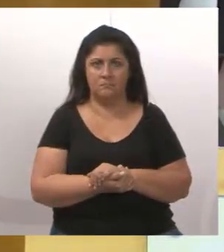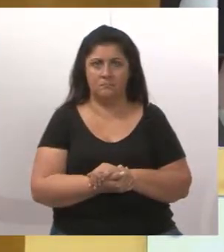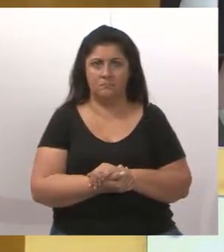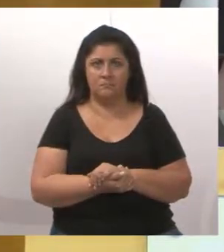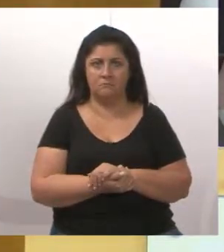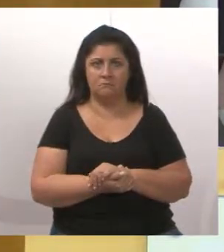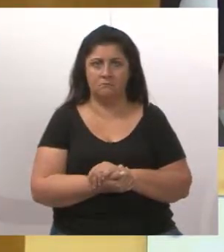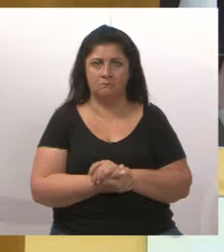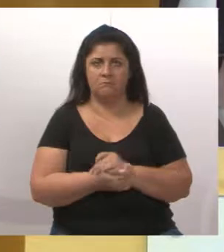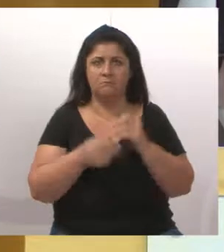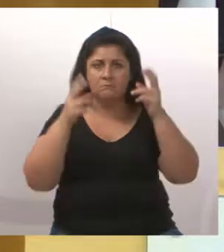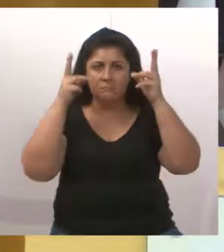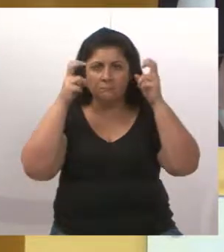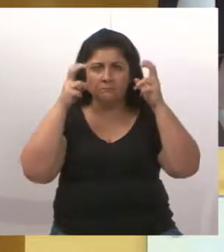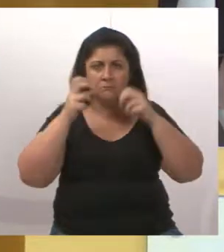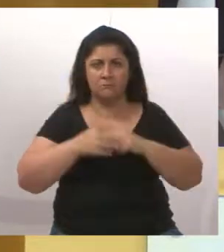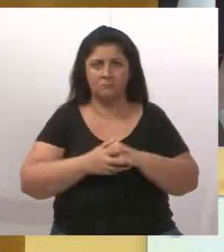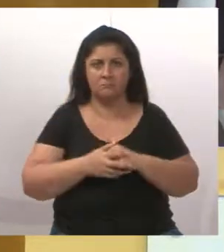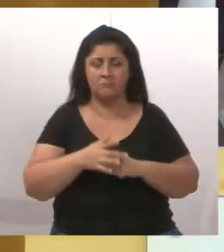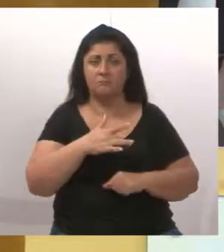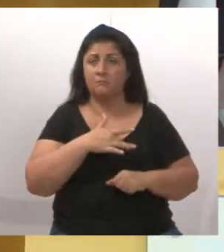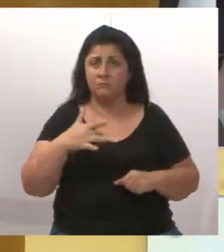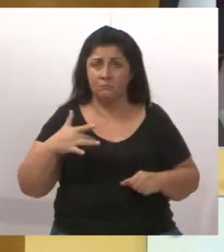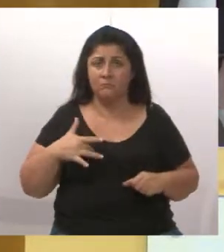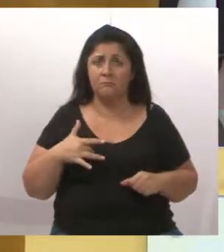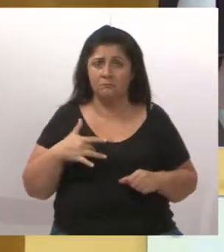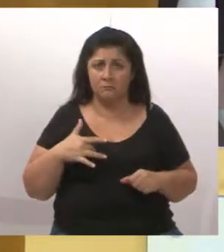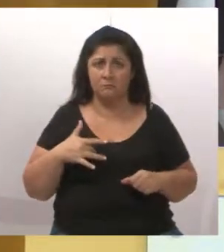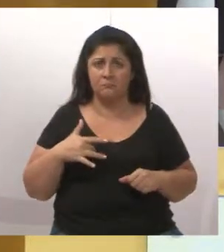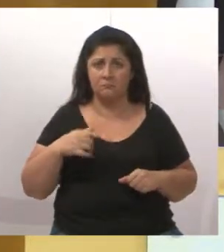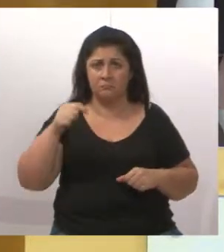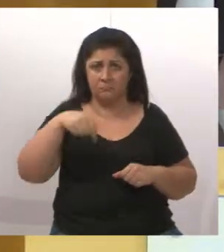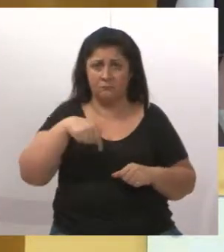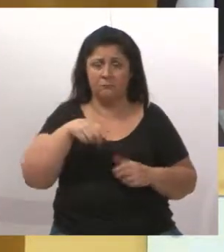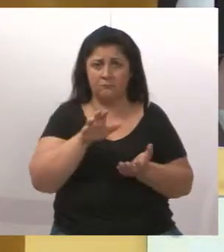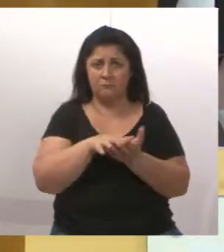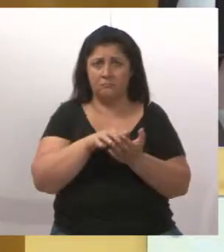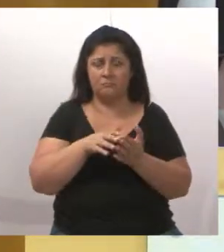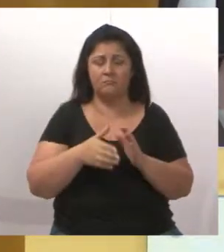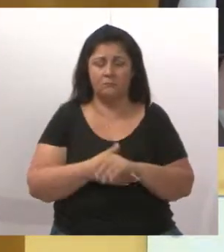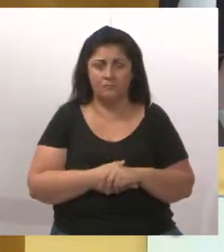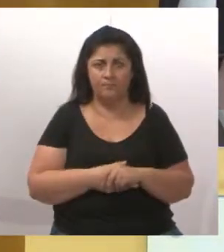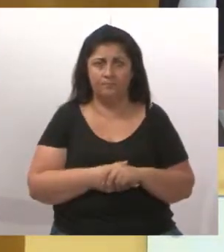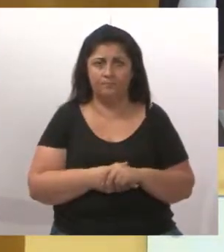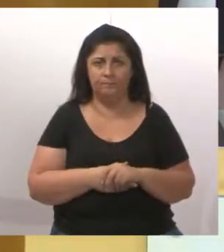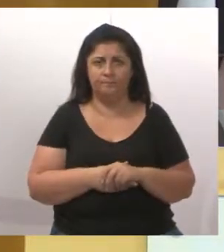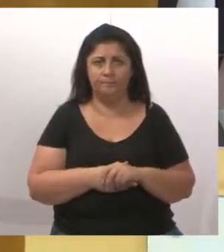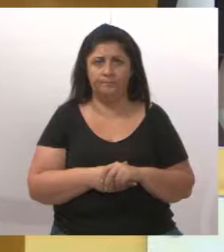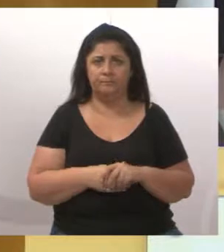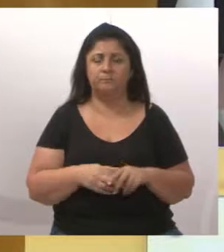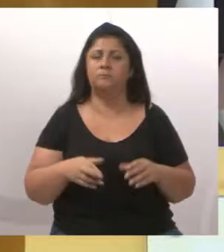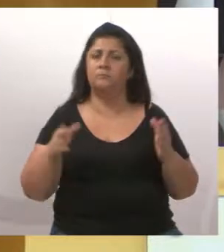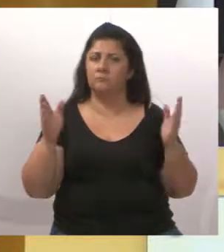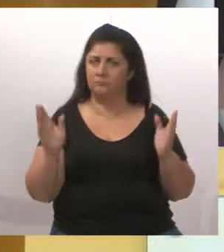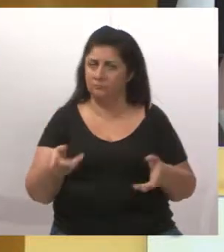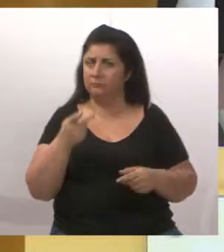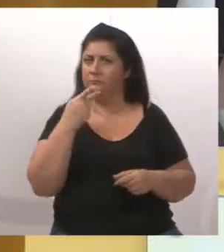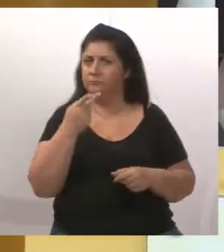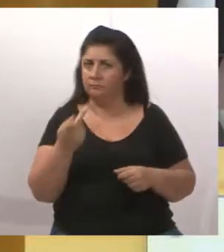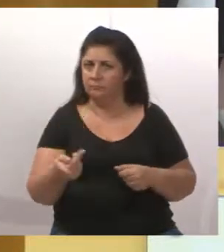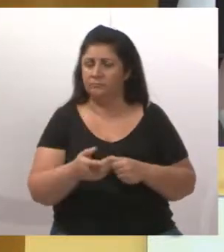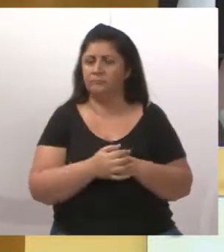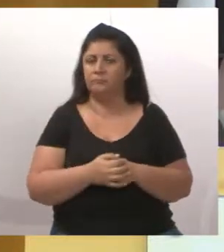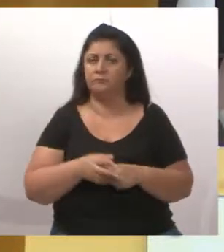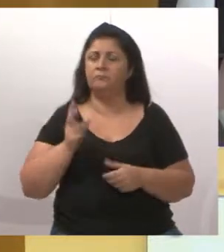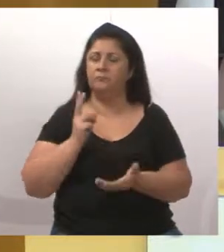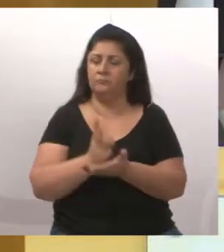Então, gente, perceba o seguinte, que a saúde pública do nosso município, ela recebe, já falei, vou repetir, não vou me